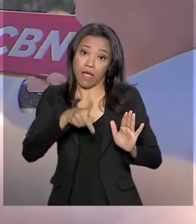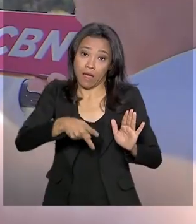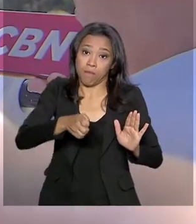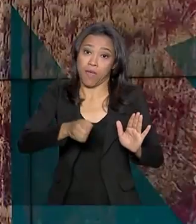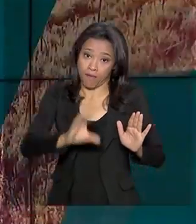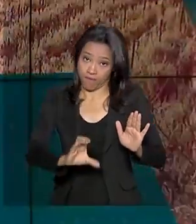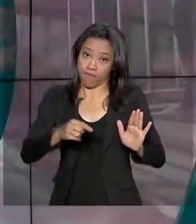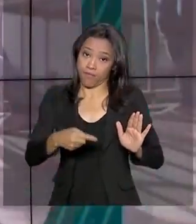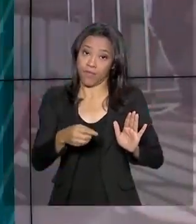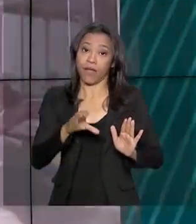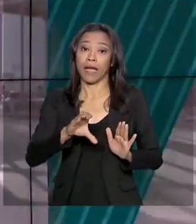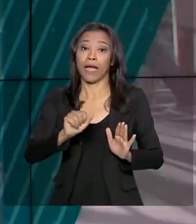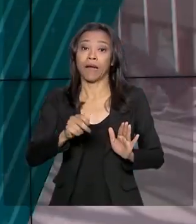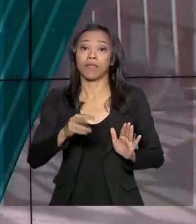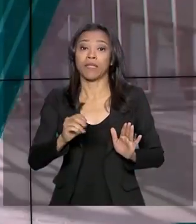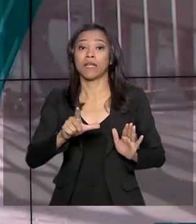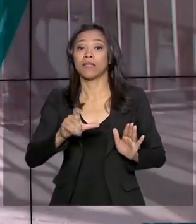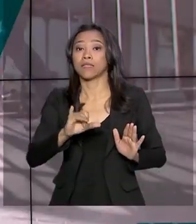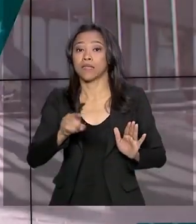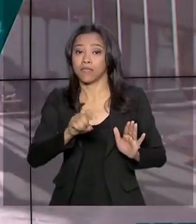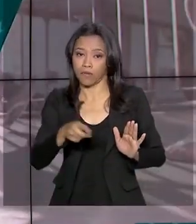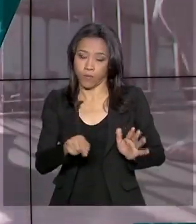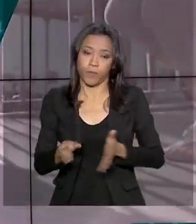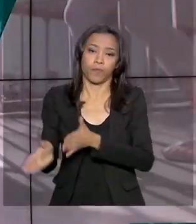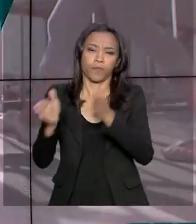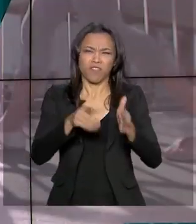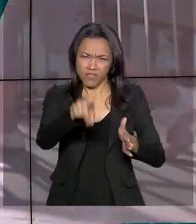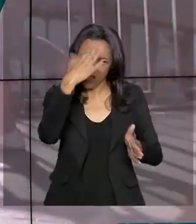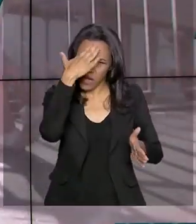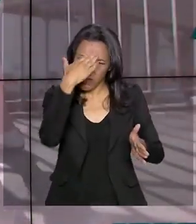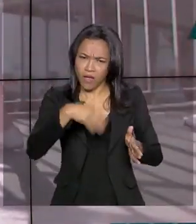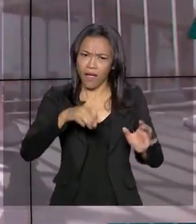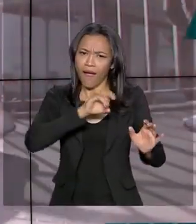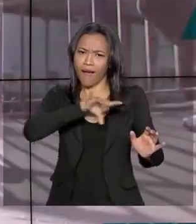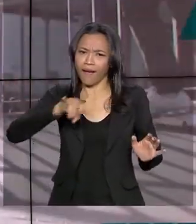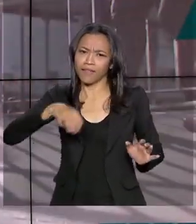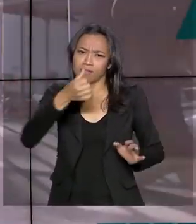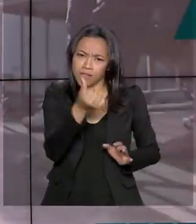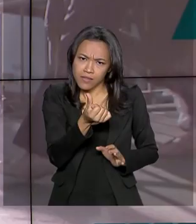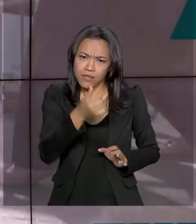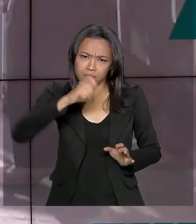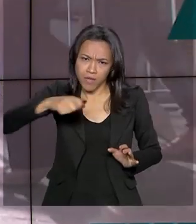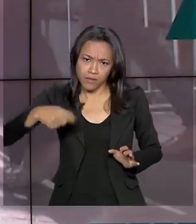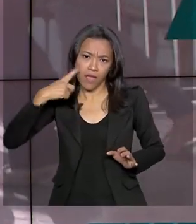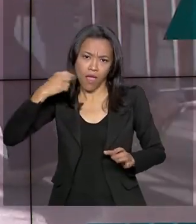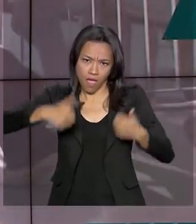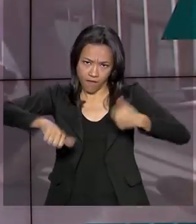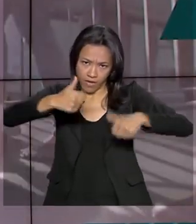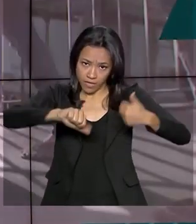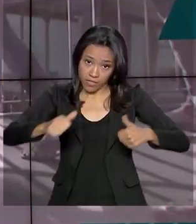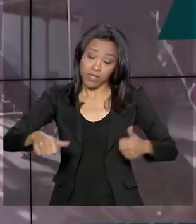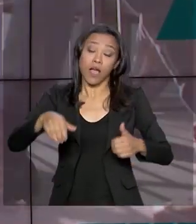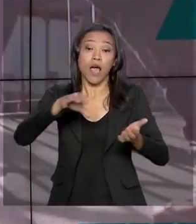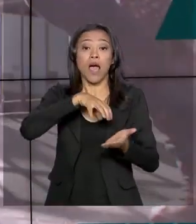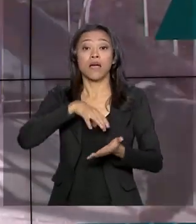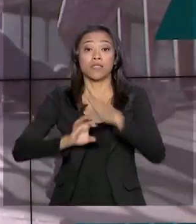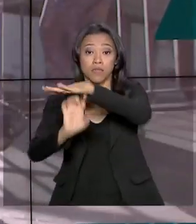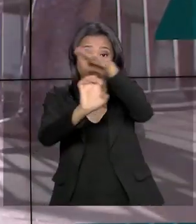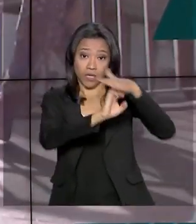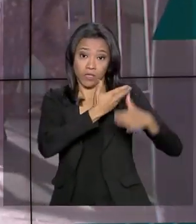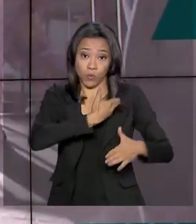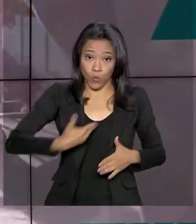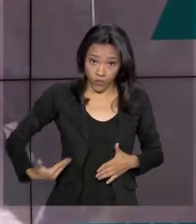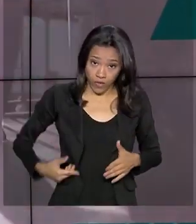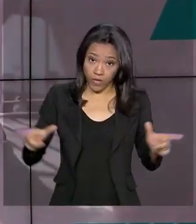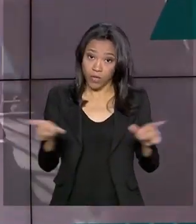capitalização. Você sabia que a cada seis meses as empresas estatais são avaliadas? O indicador IGC-ST